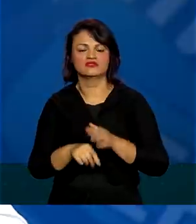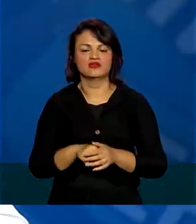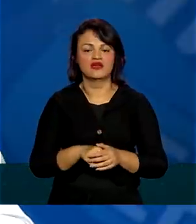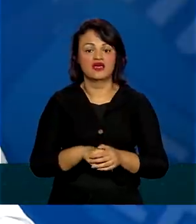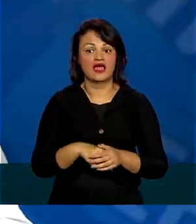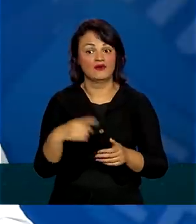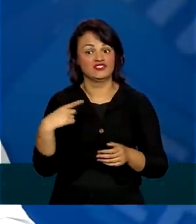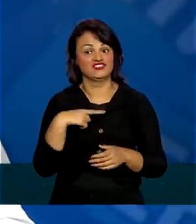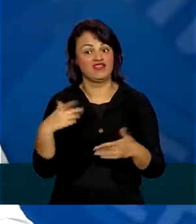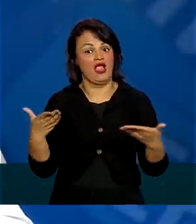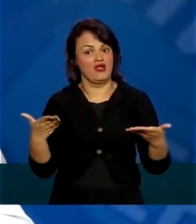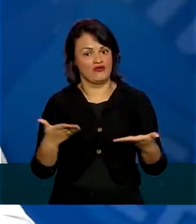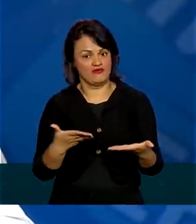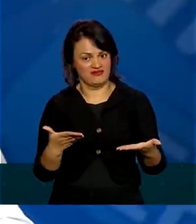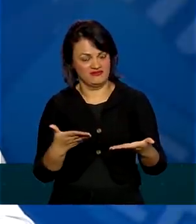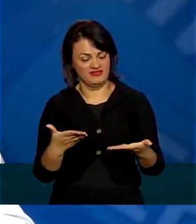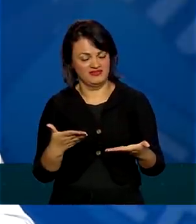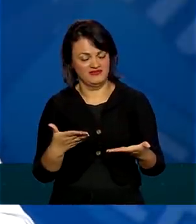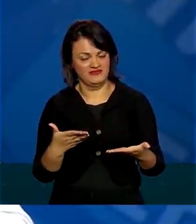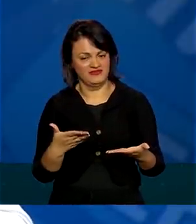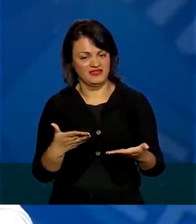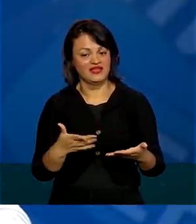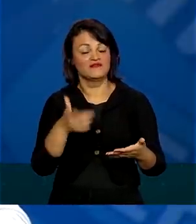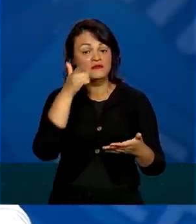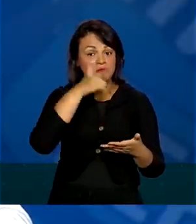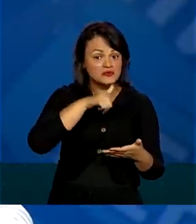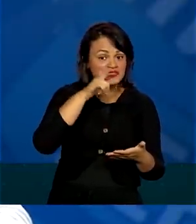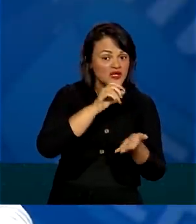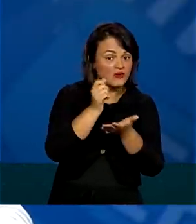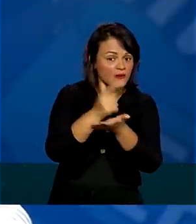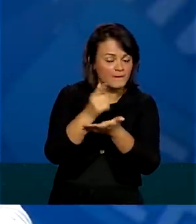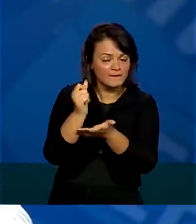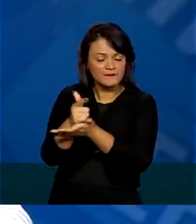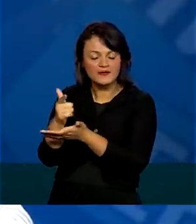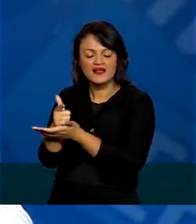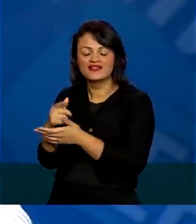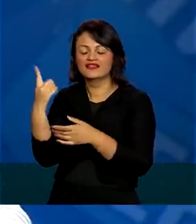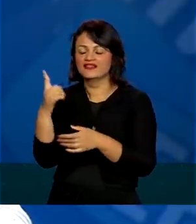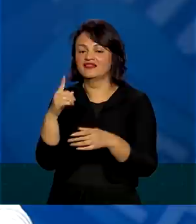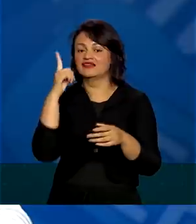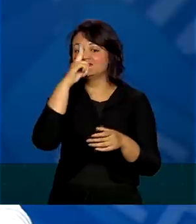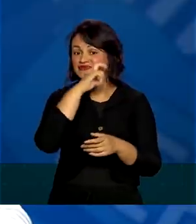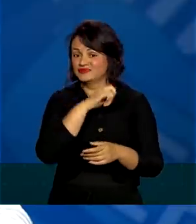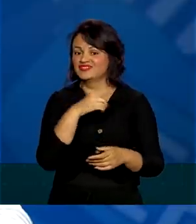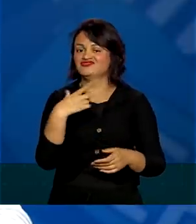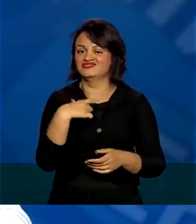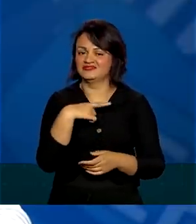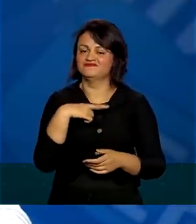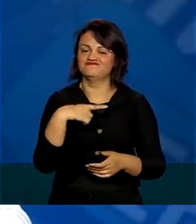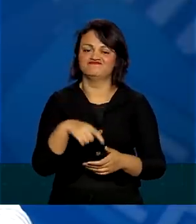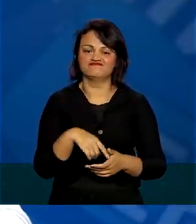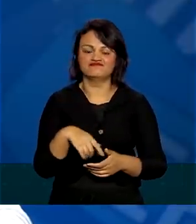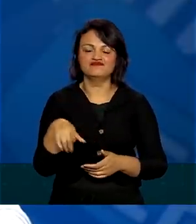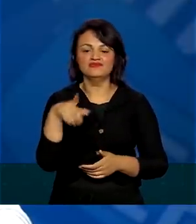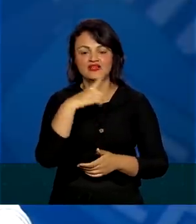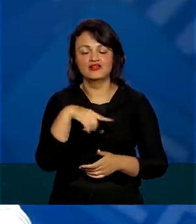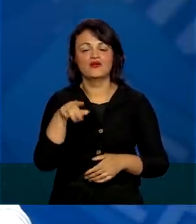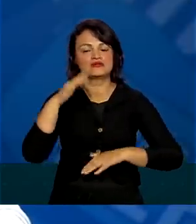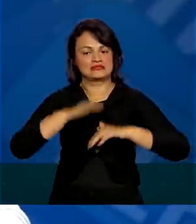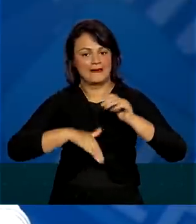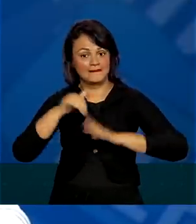nós temos. A partir do momento que nós vamos conseguindo comprar, que é a grande dificuldade, isso é o que nós temos